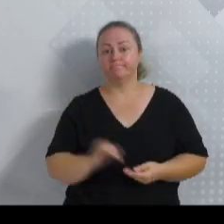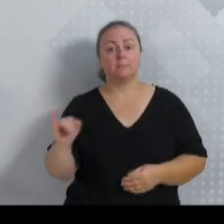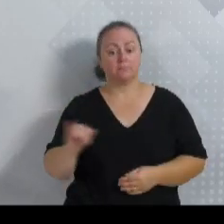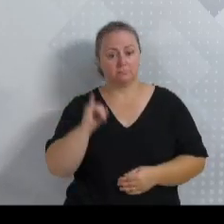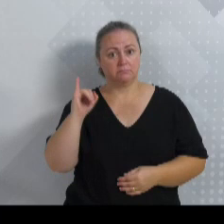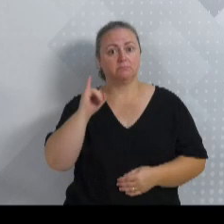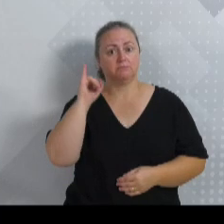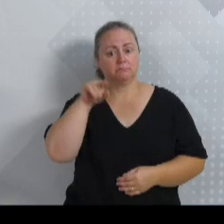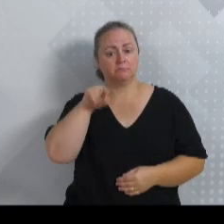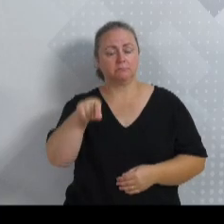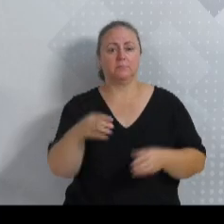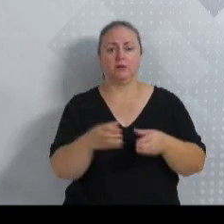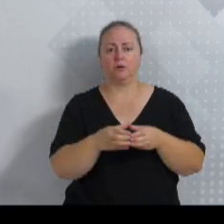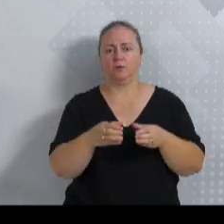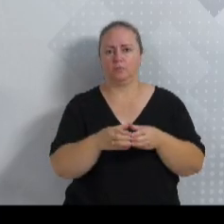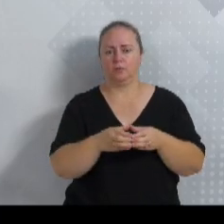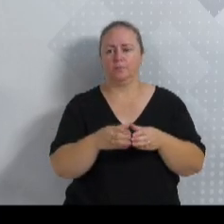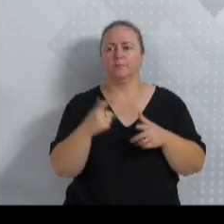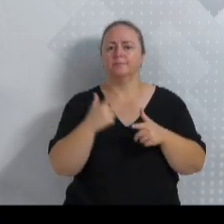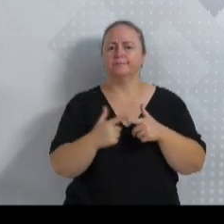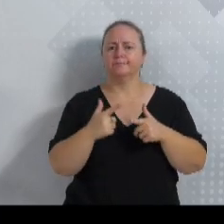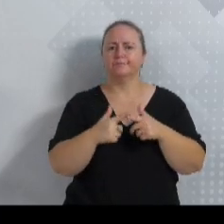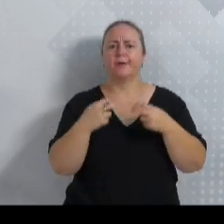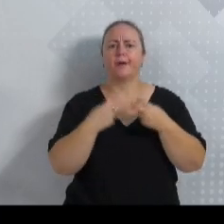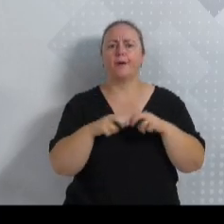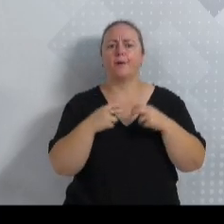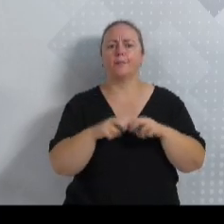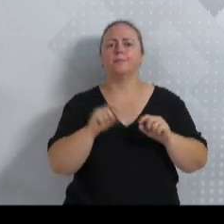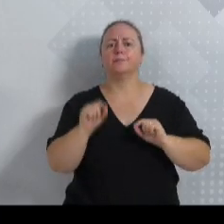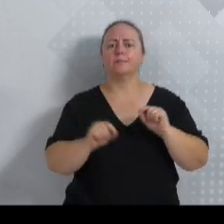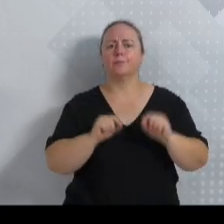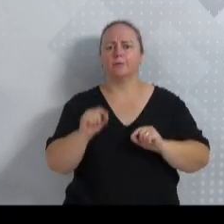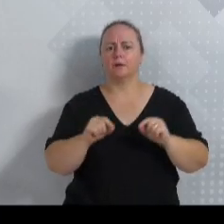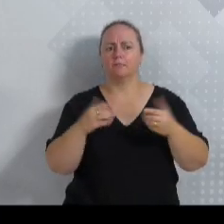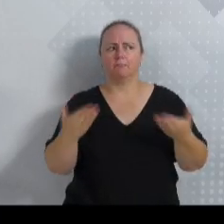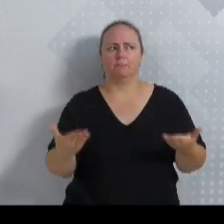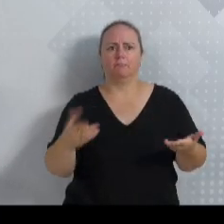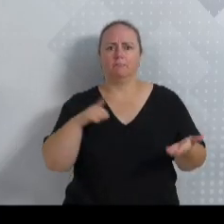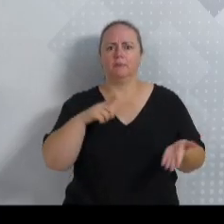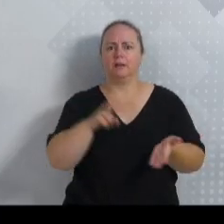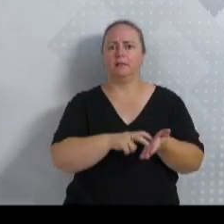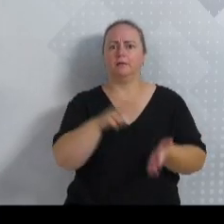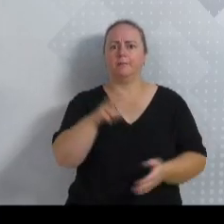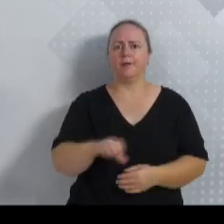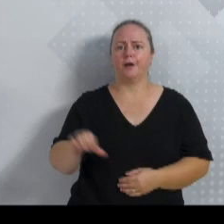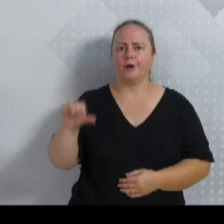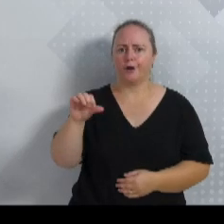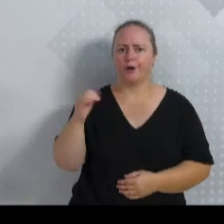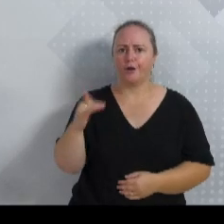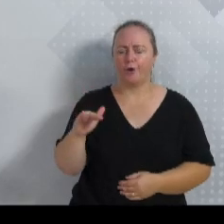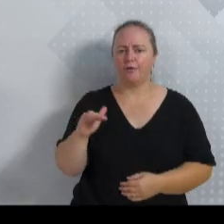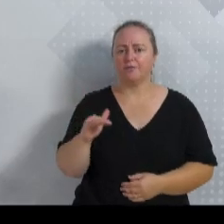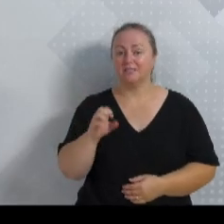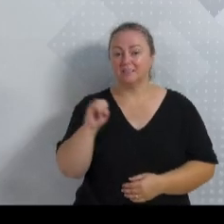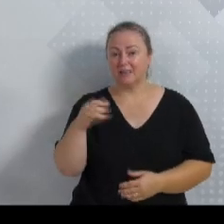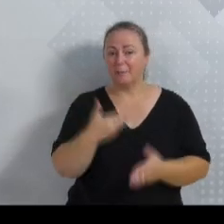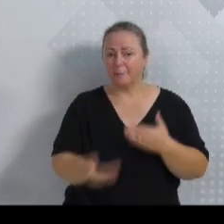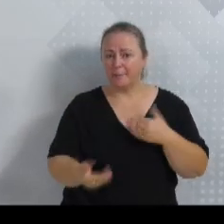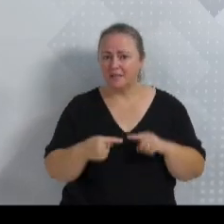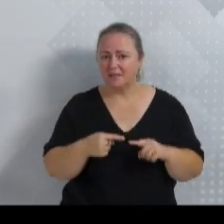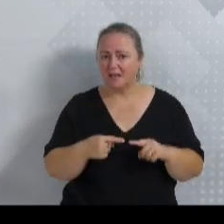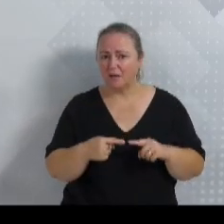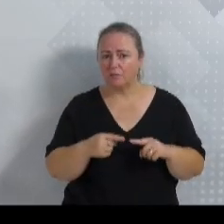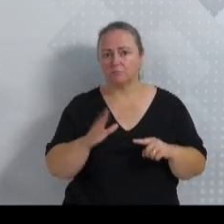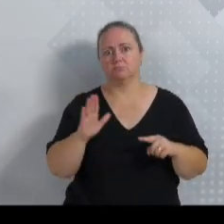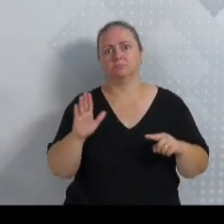lá. O problema de pegar o ônibus lá é que só tem disponível às 9h30 da manhã. Se eles perderem, gente, só às